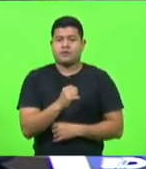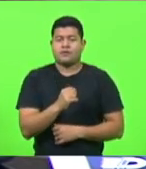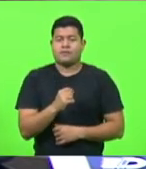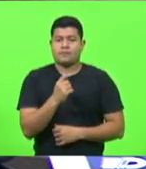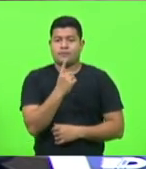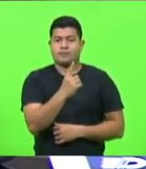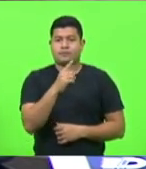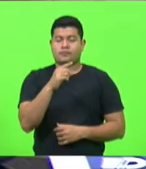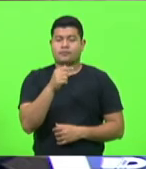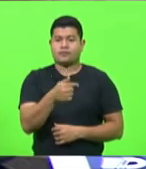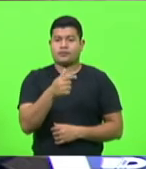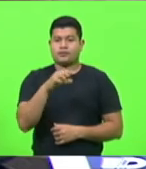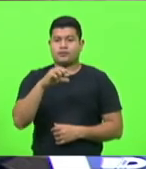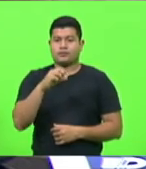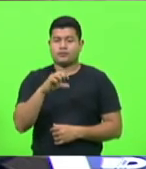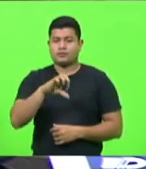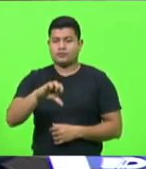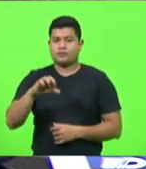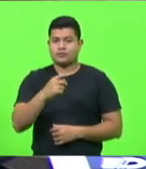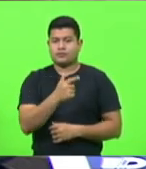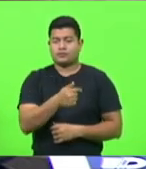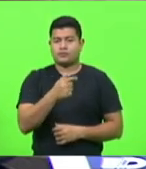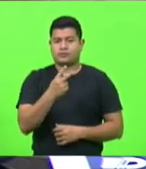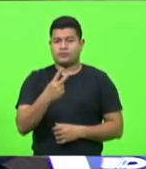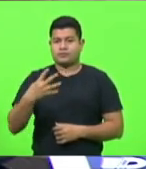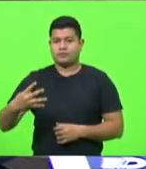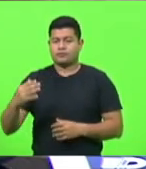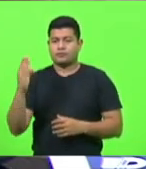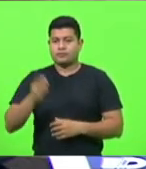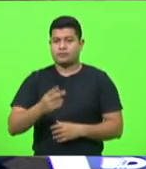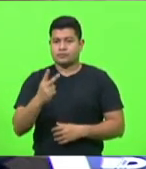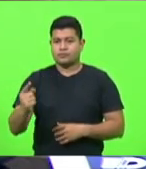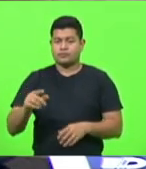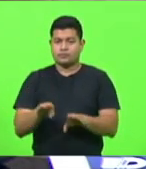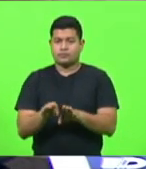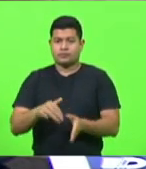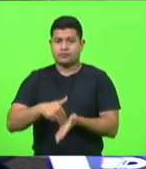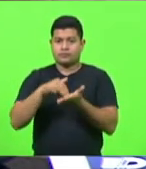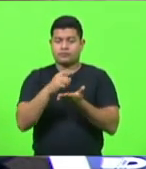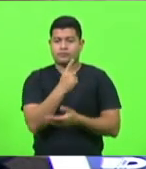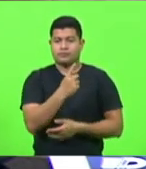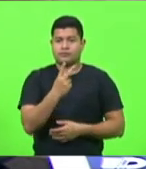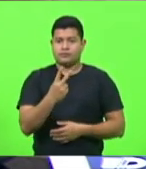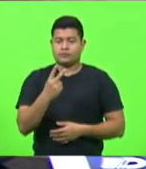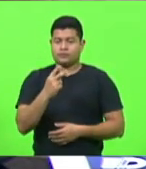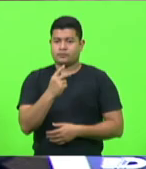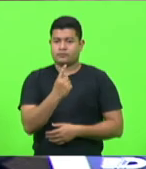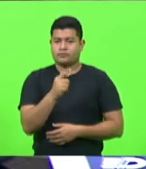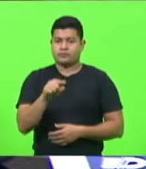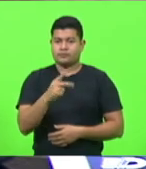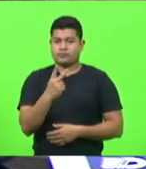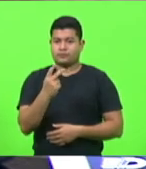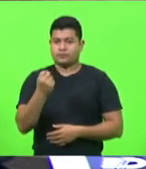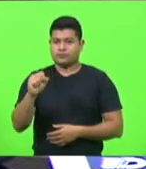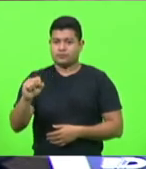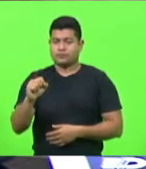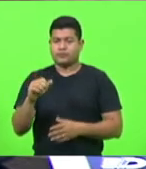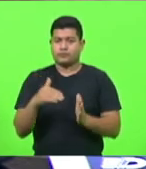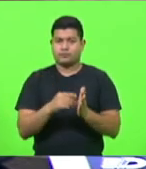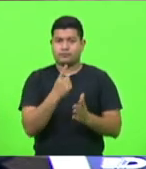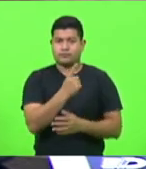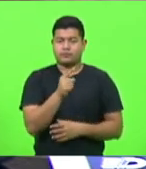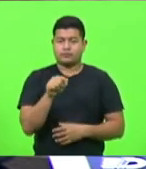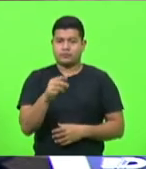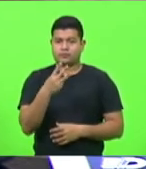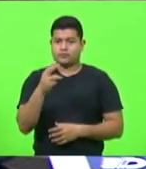a 724, barra 2021 e as moções nº 1028 e 1325, barra 2021. Na sequência, o senhor presidente referiu